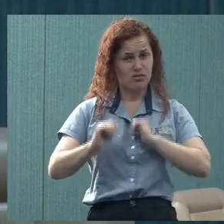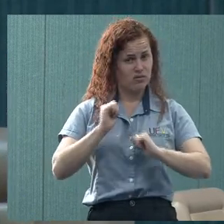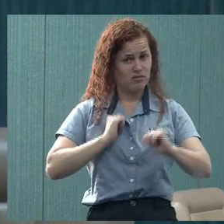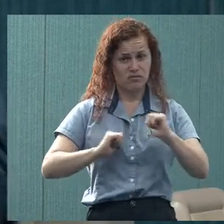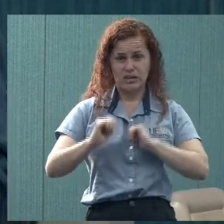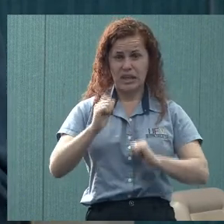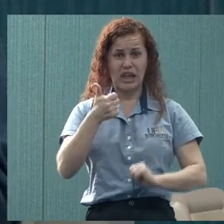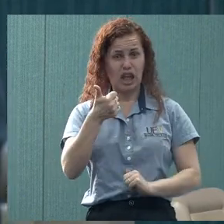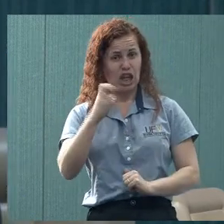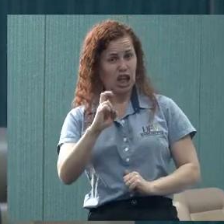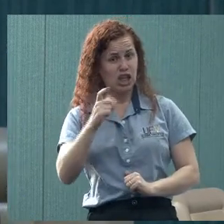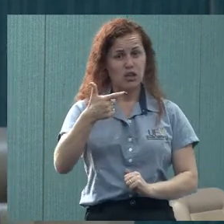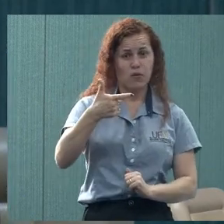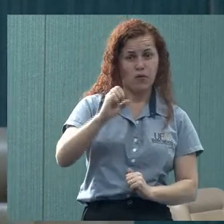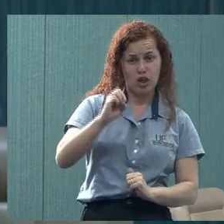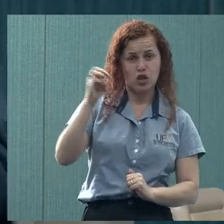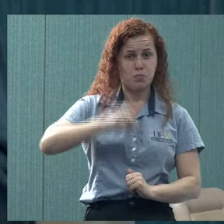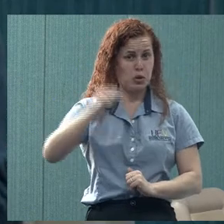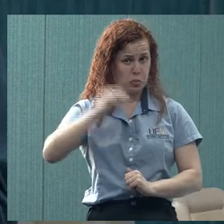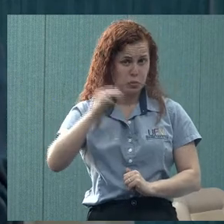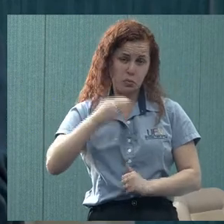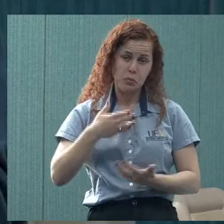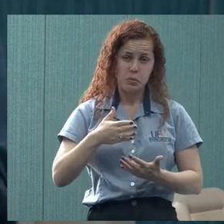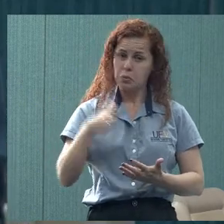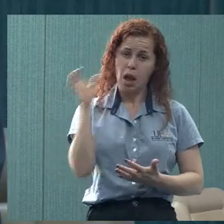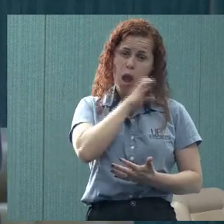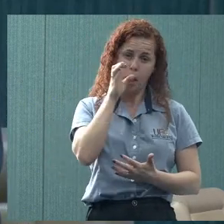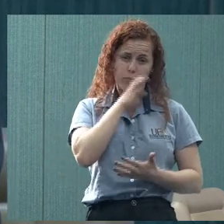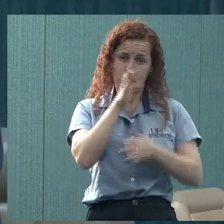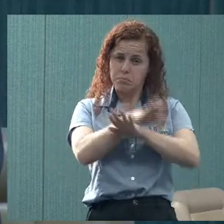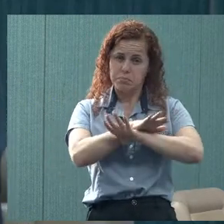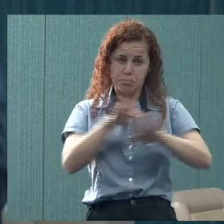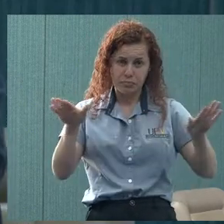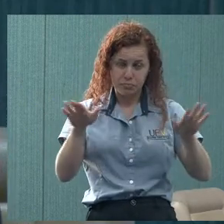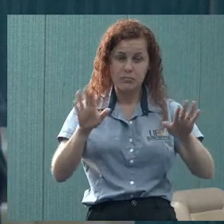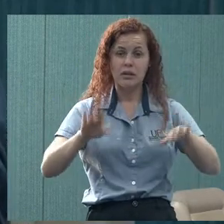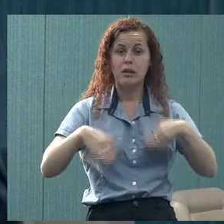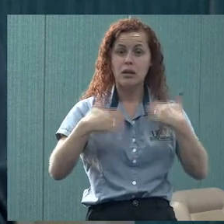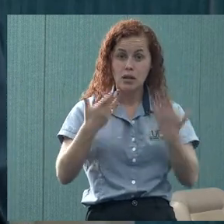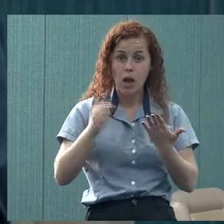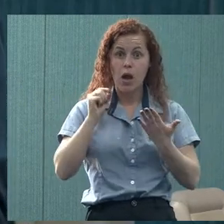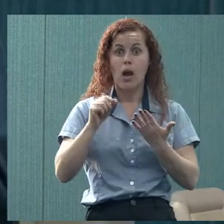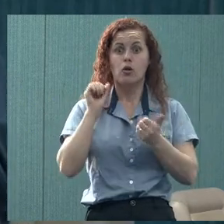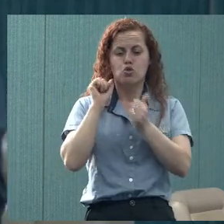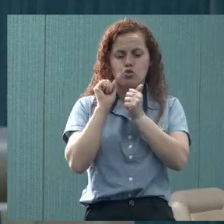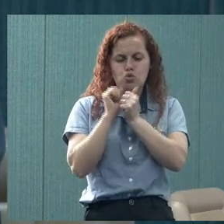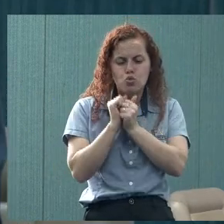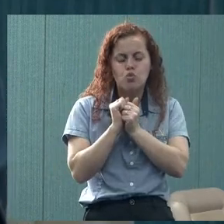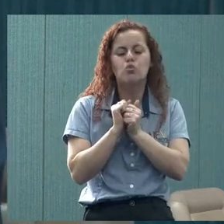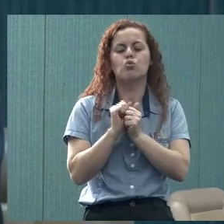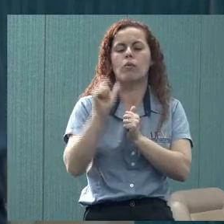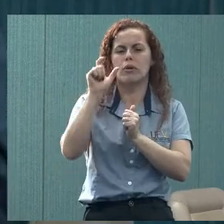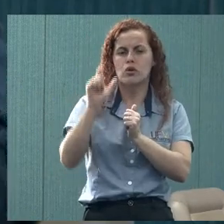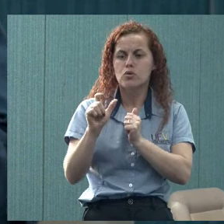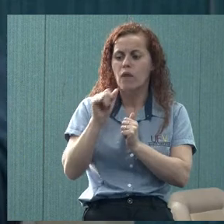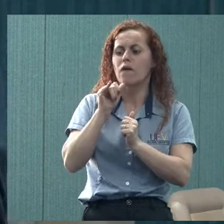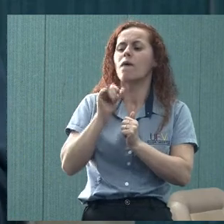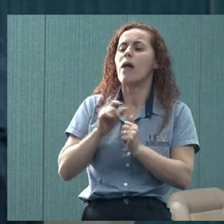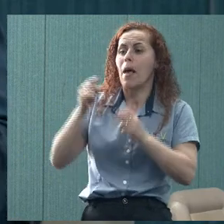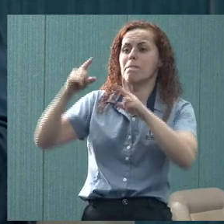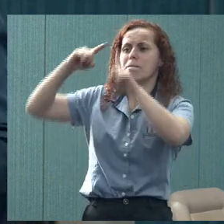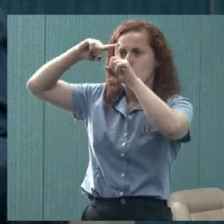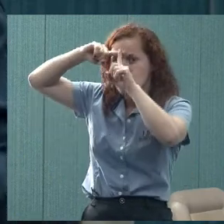dura aí 15, 20 minutos, talvez um pouco mais e passa, o que você pode fazer é estar junto com a pessoa, falar coisas